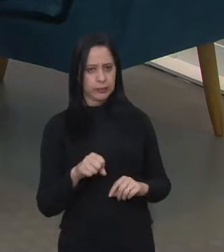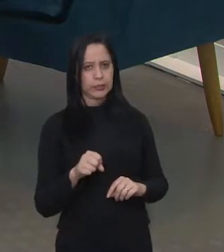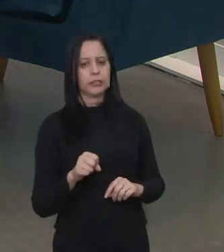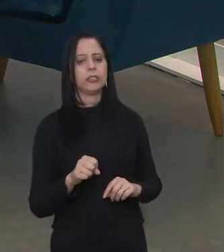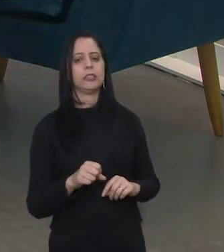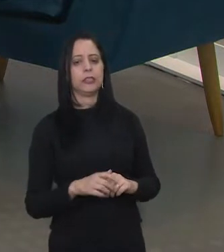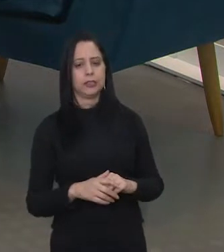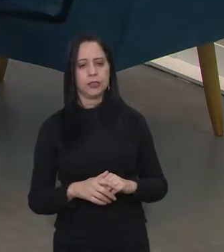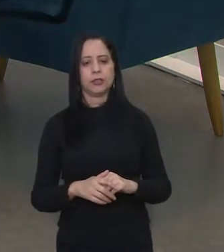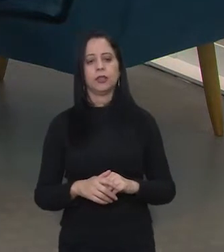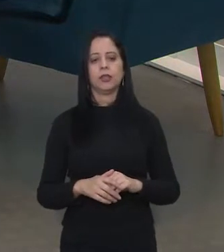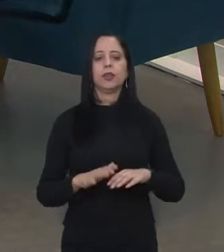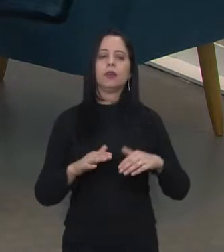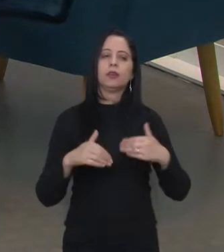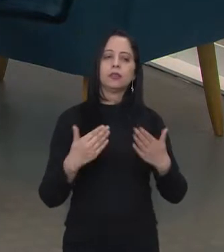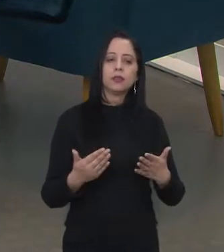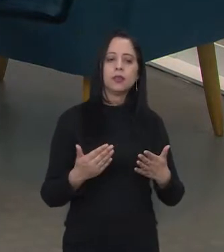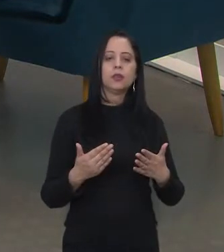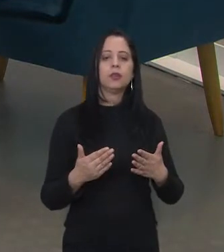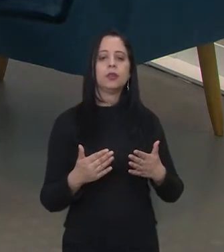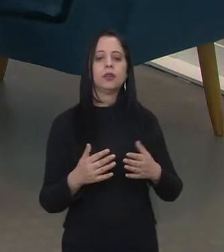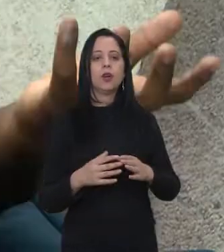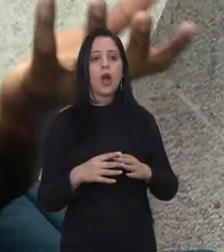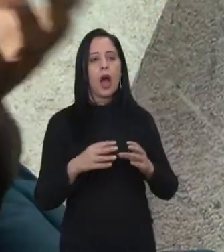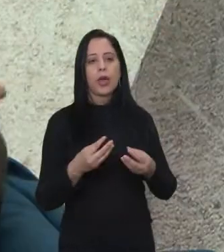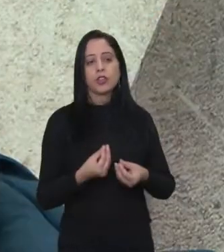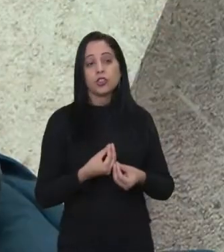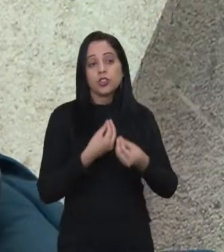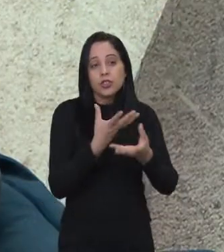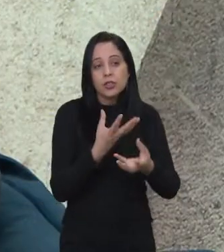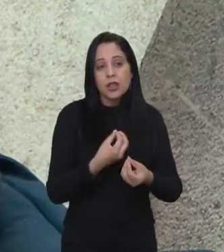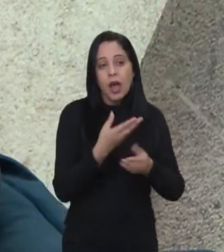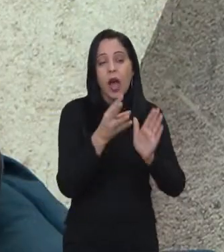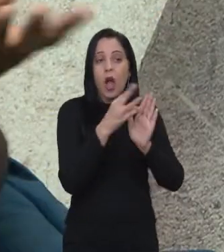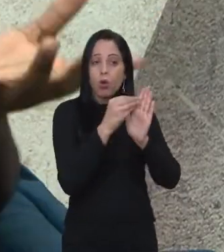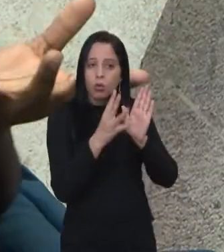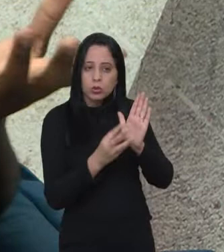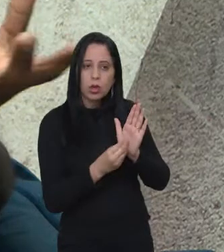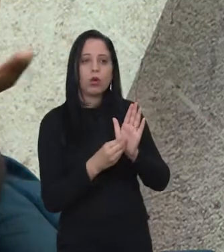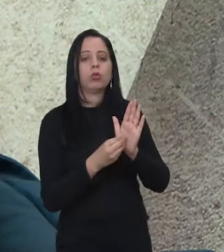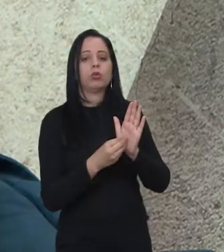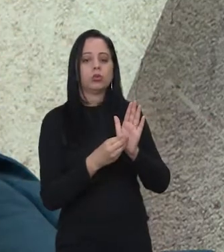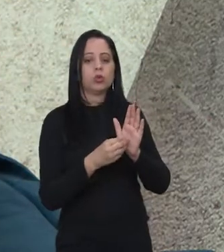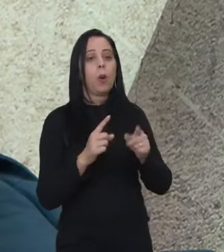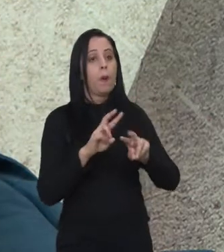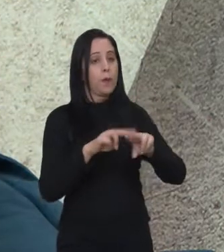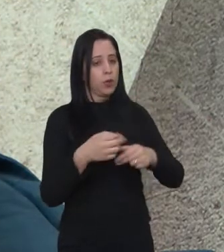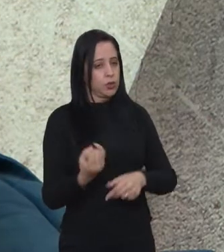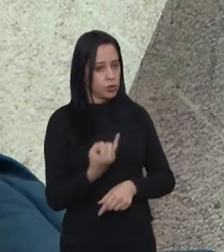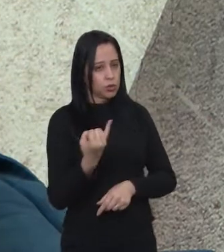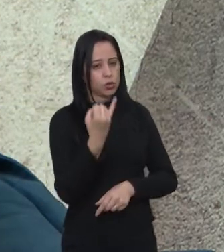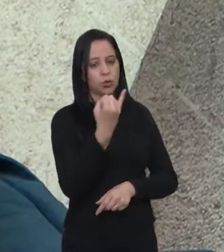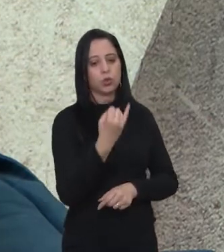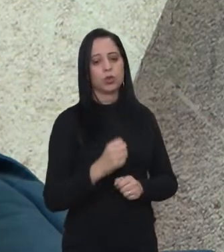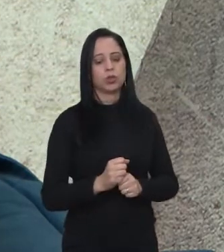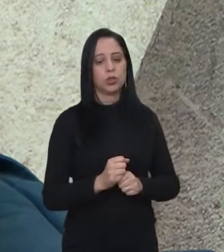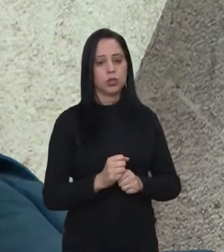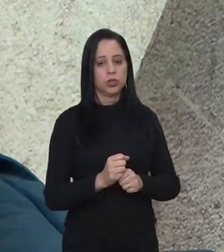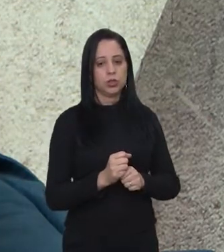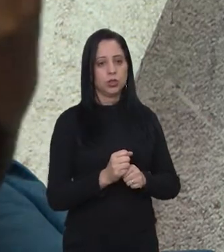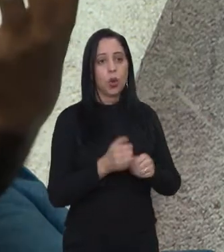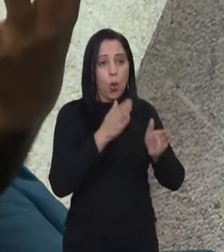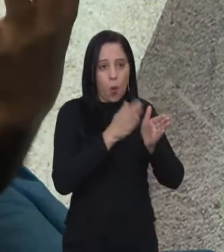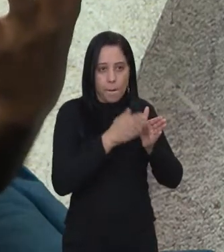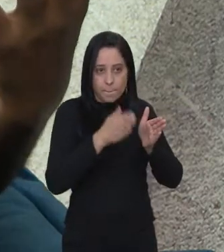uma pré-seleção. E nessa pré-seleção, a gente está gerando conteúdo para as pessoas. Então, por isso, é importante deixar isso claro. O